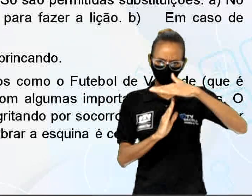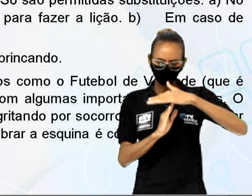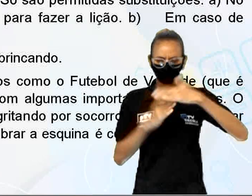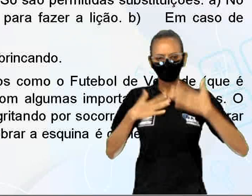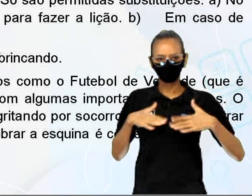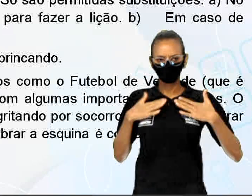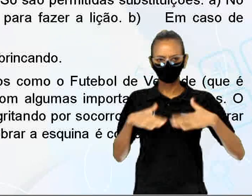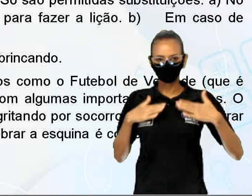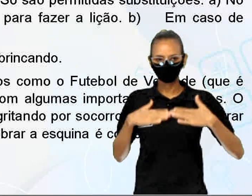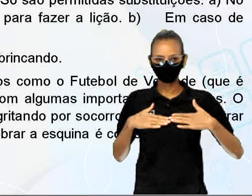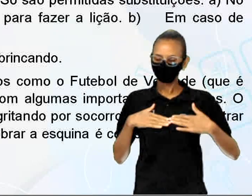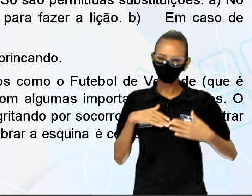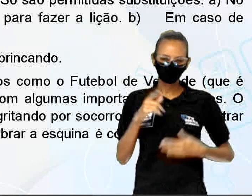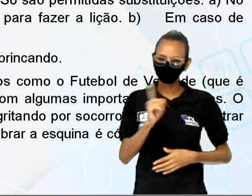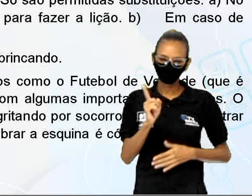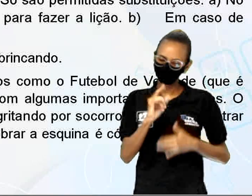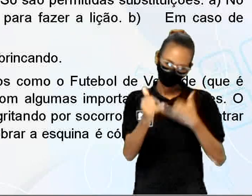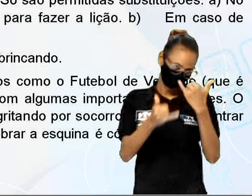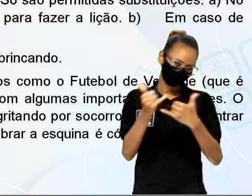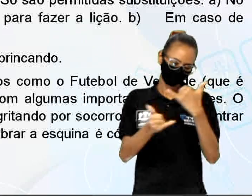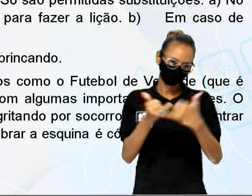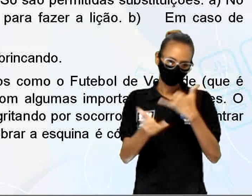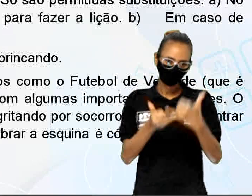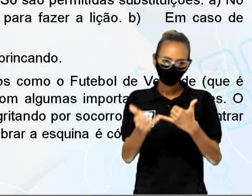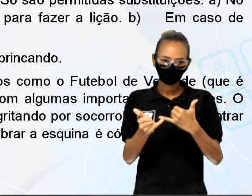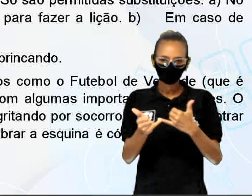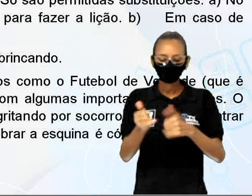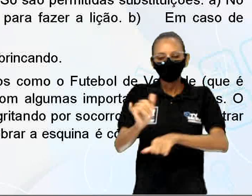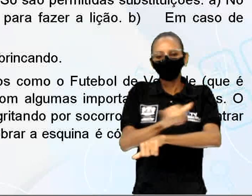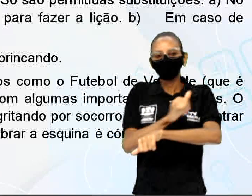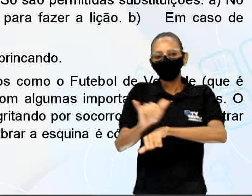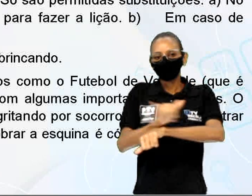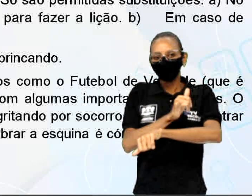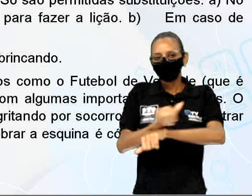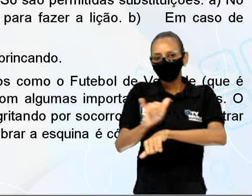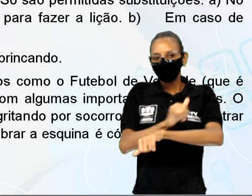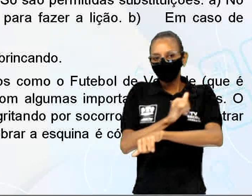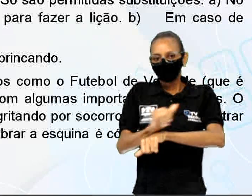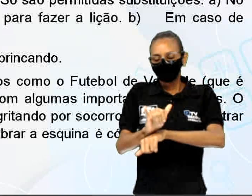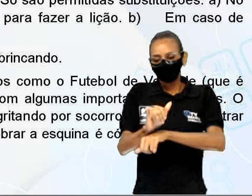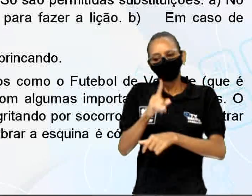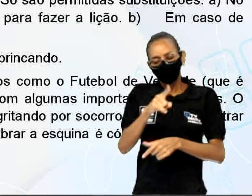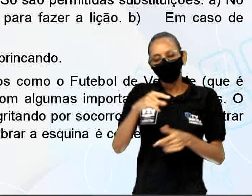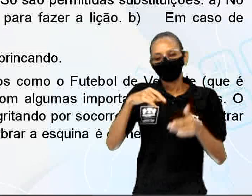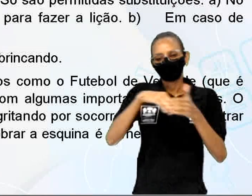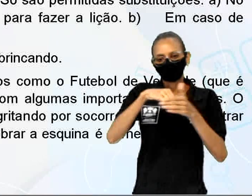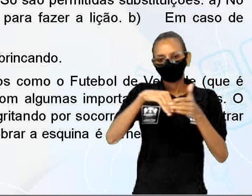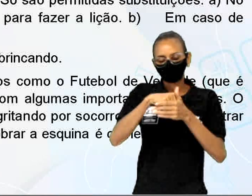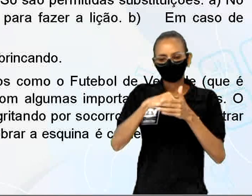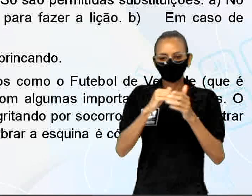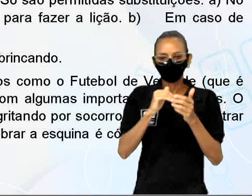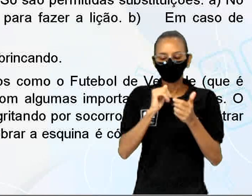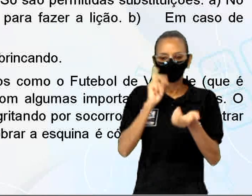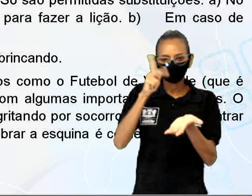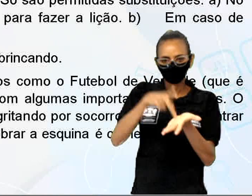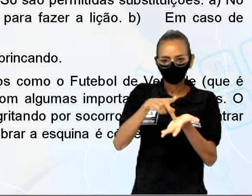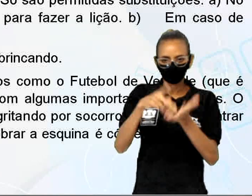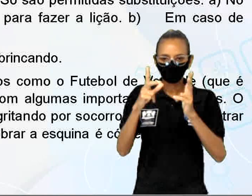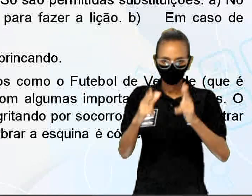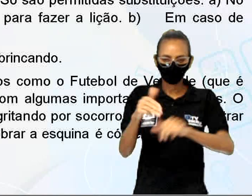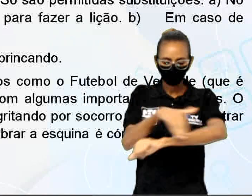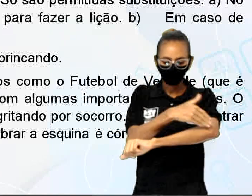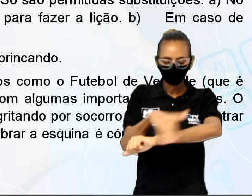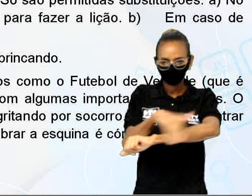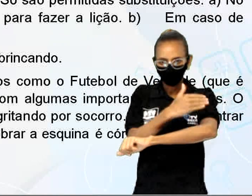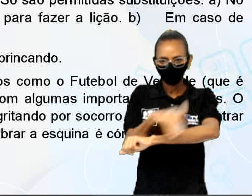Da tática Joga-se futebol de rua mais ou menos como futebol de verdade que é como na rua com